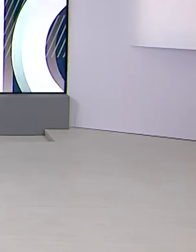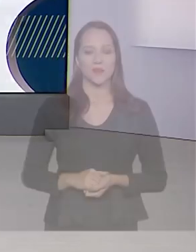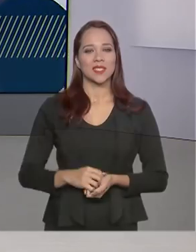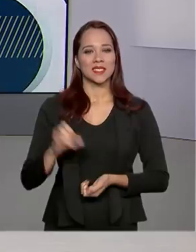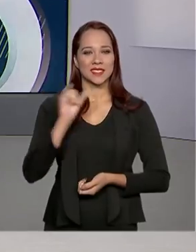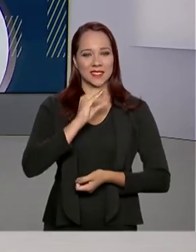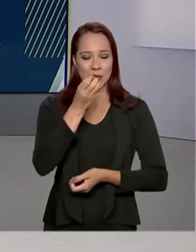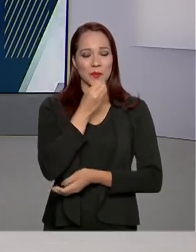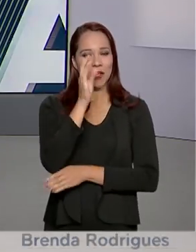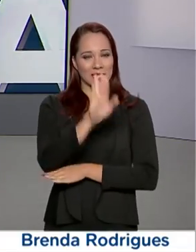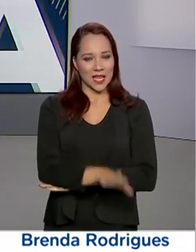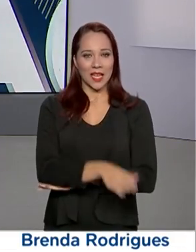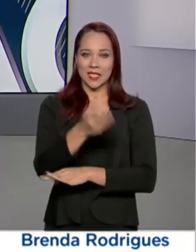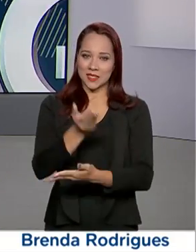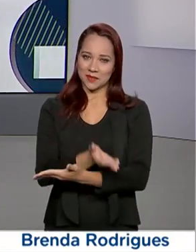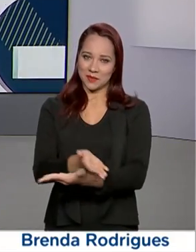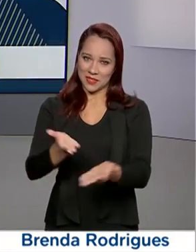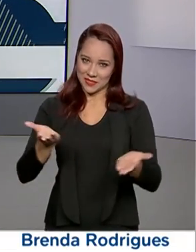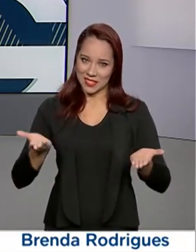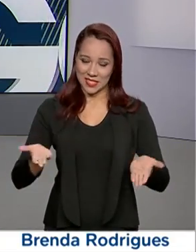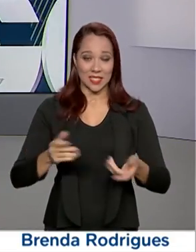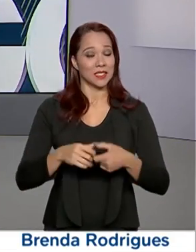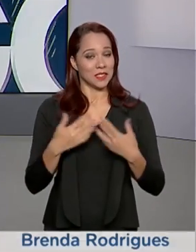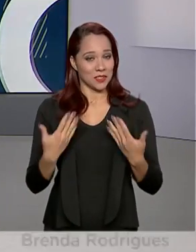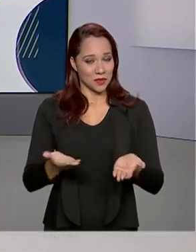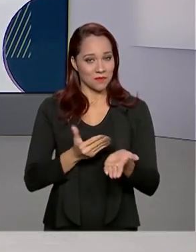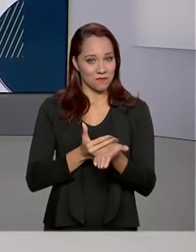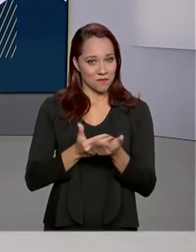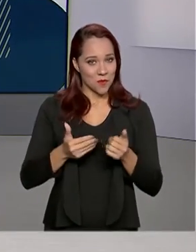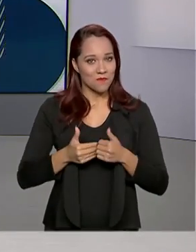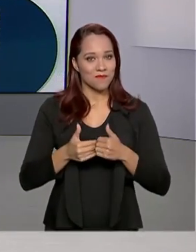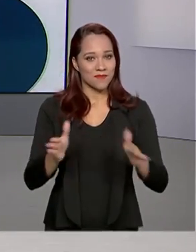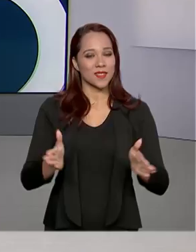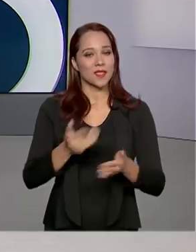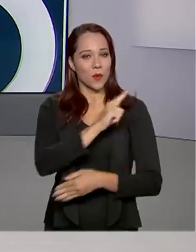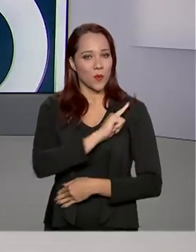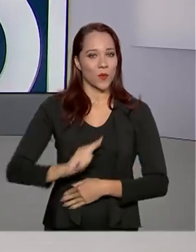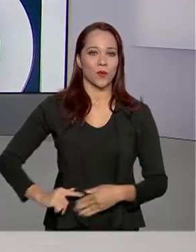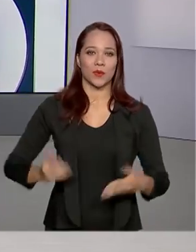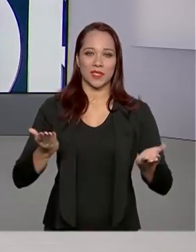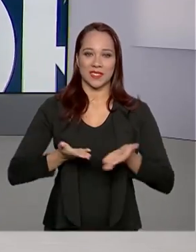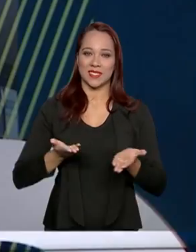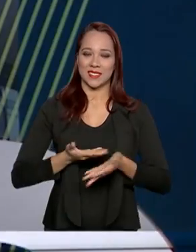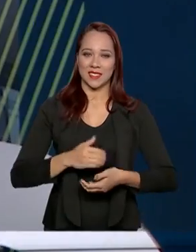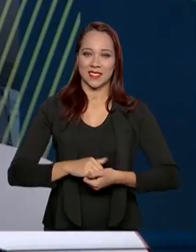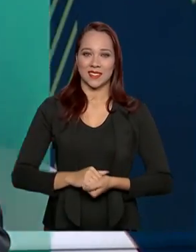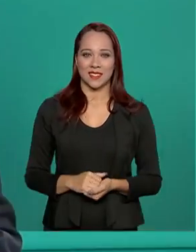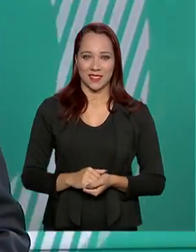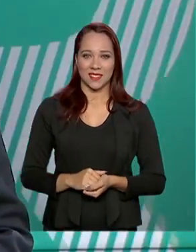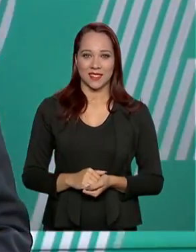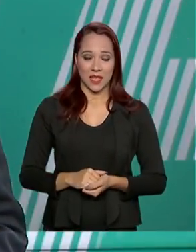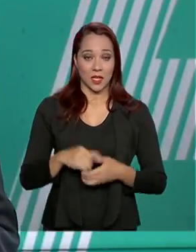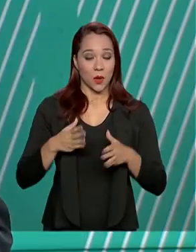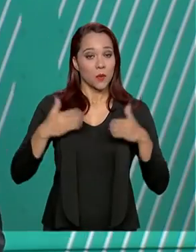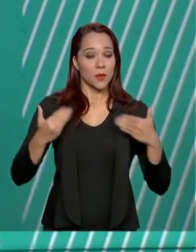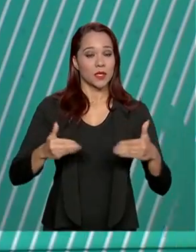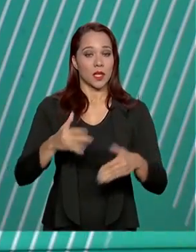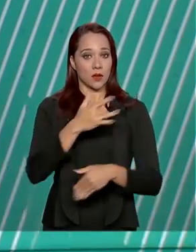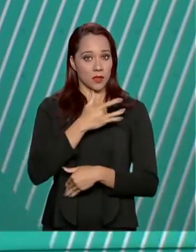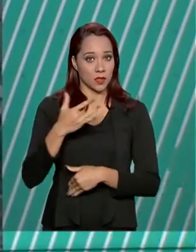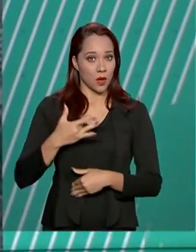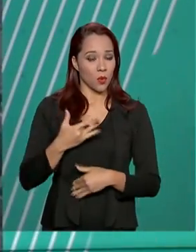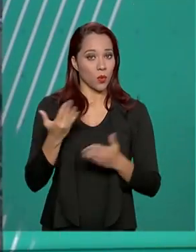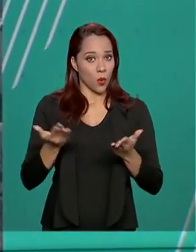Olá, boa tarde para você, eu sou Roberto Camargo e estamos de volta com mais uma edição do Governo Agora. O Ministério da Saúde